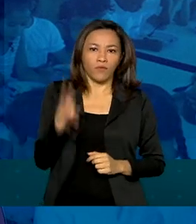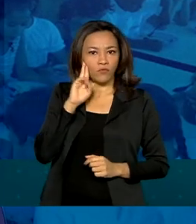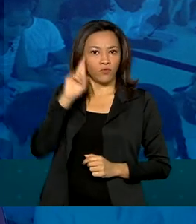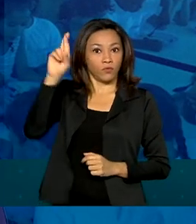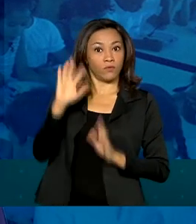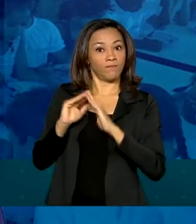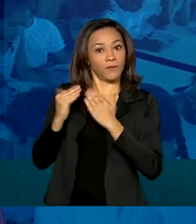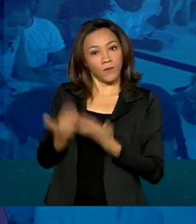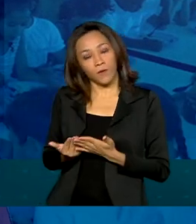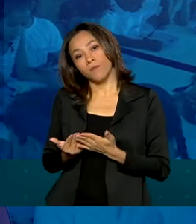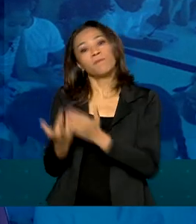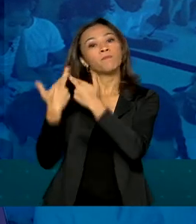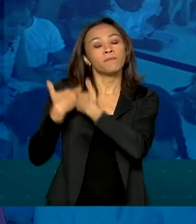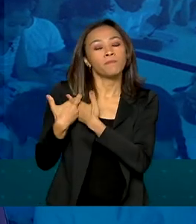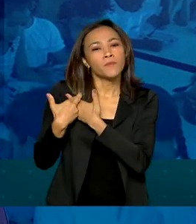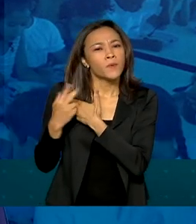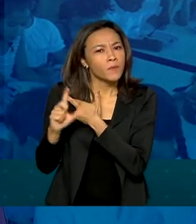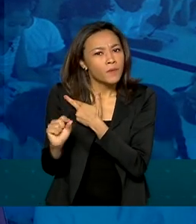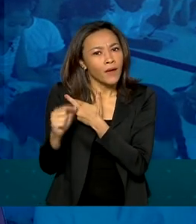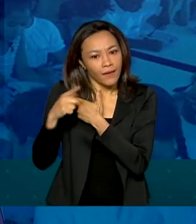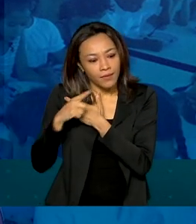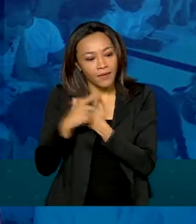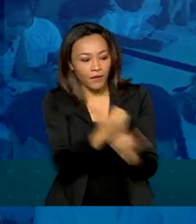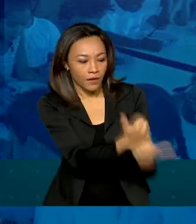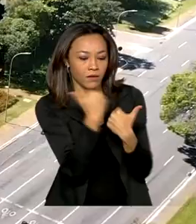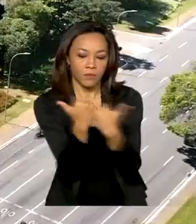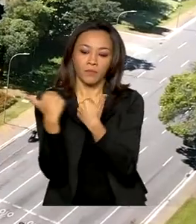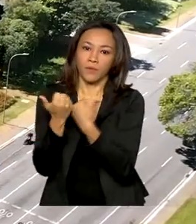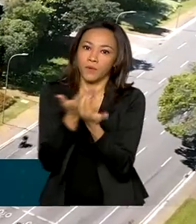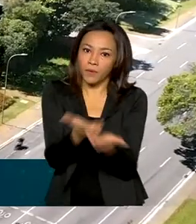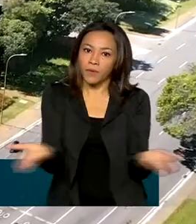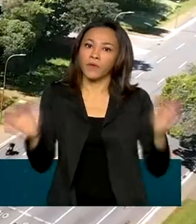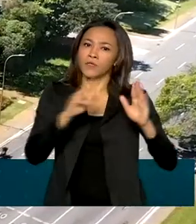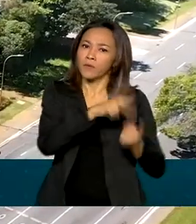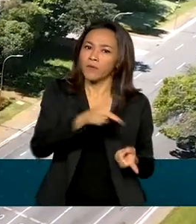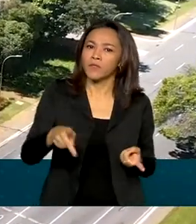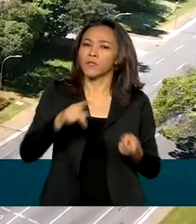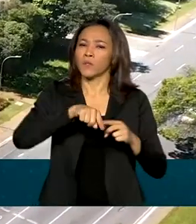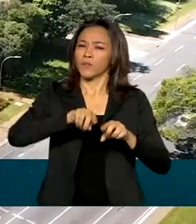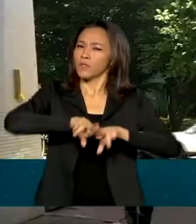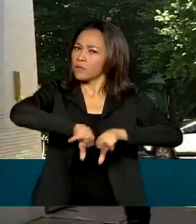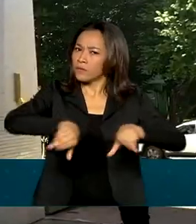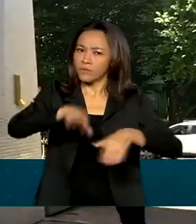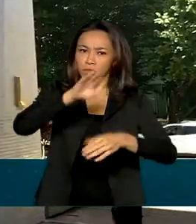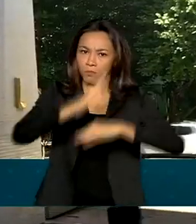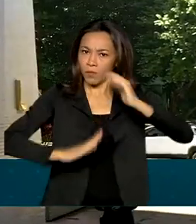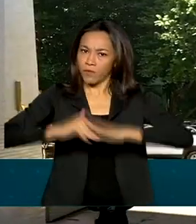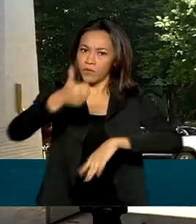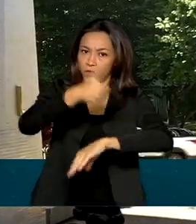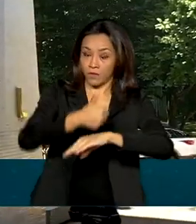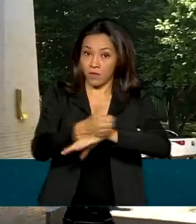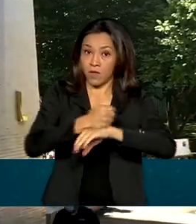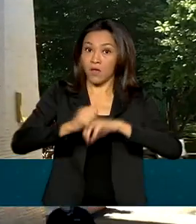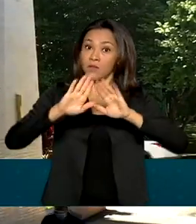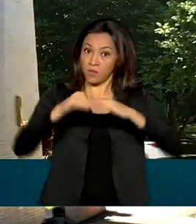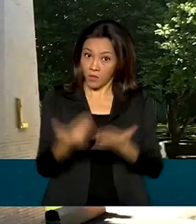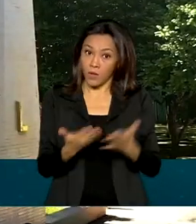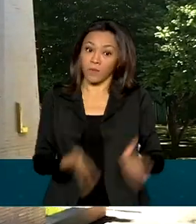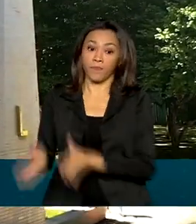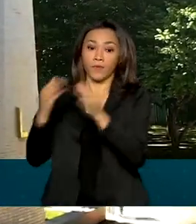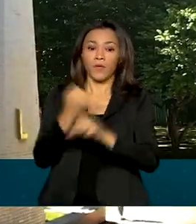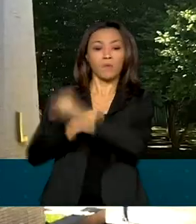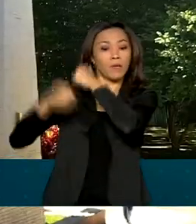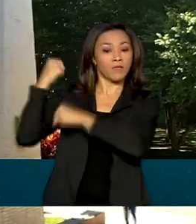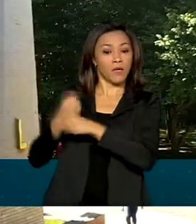da escola e aí envolve toda a comunidade escolar. Em setembro do ano passado, o MEC liberou um auxílio emergencial